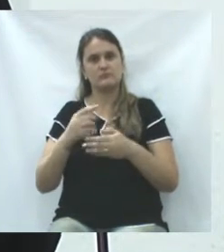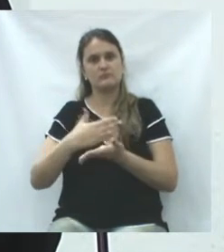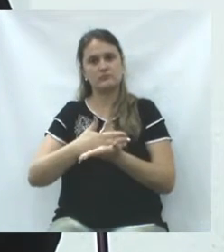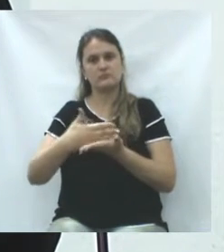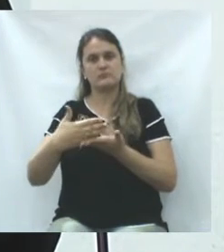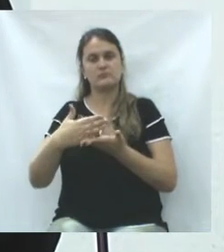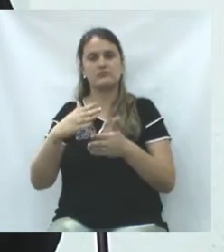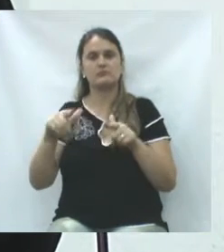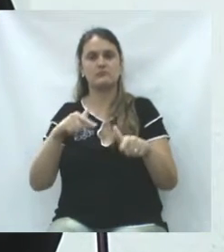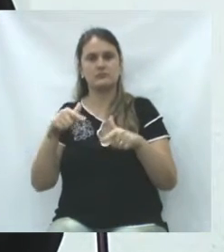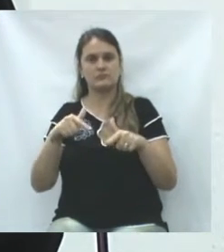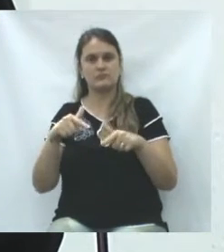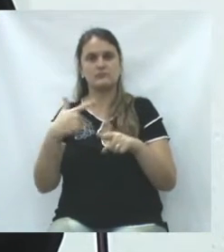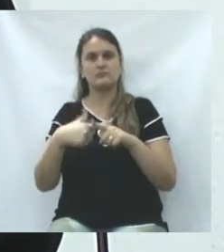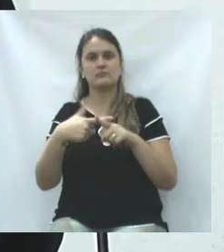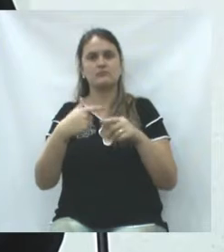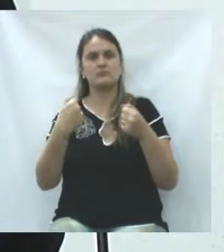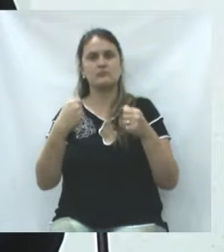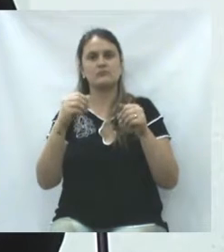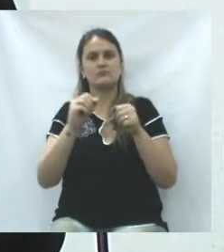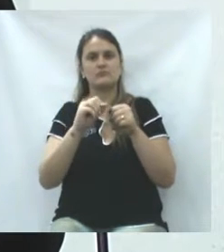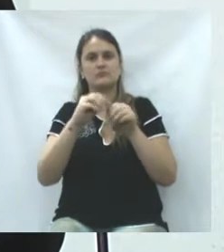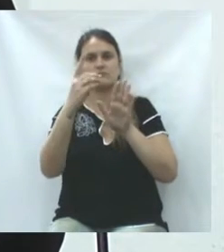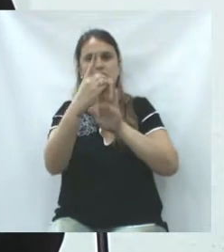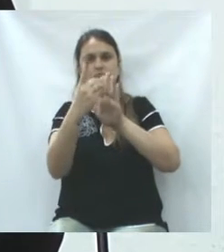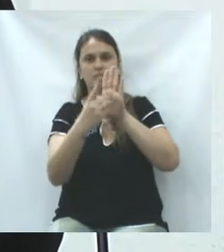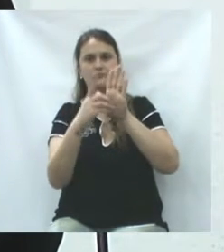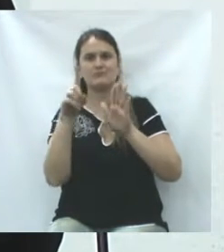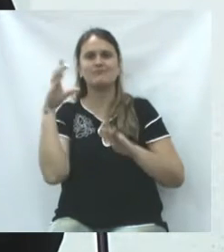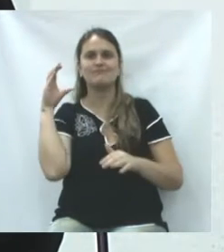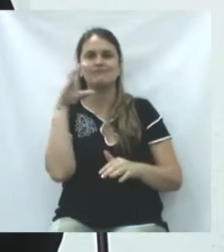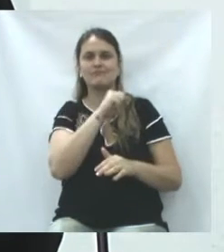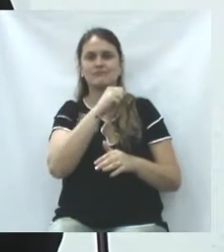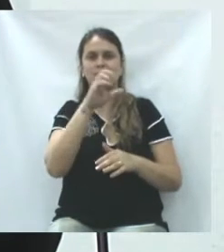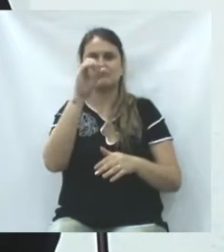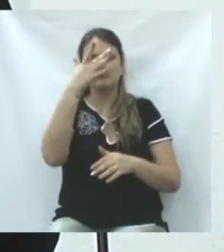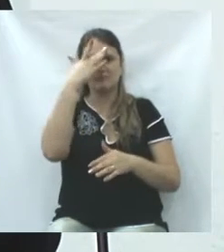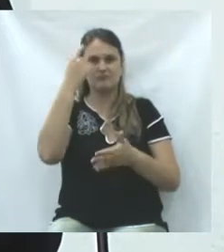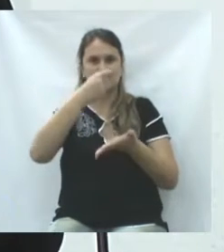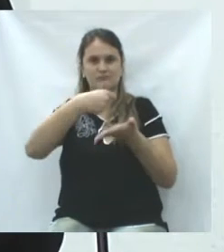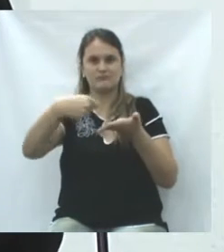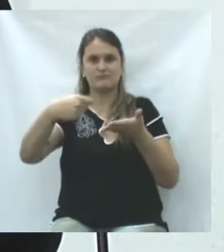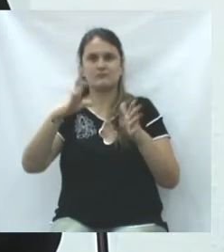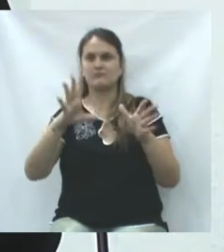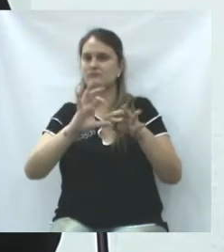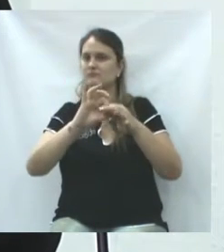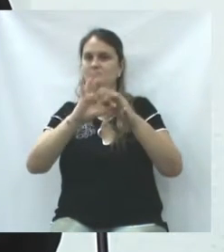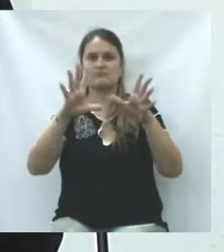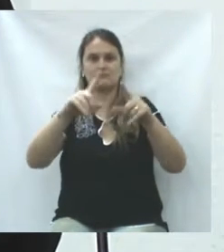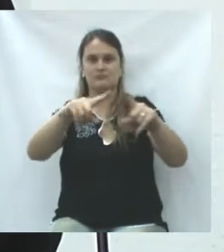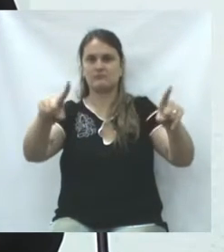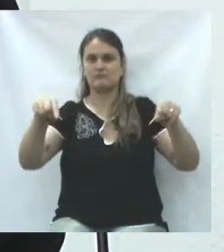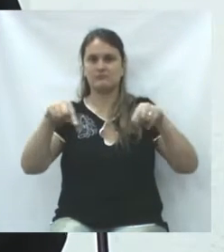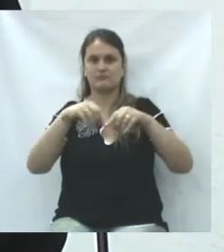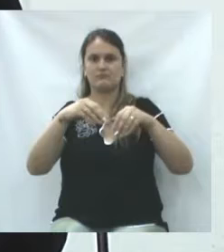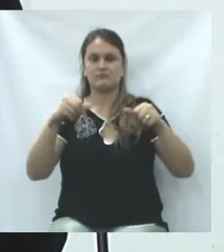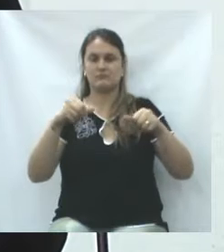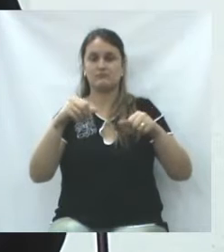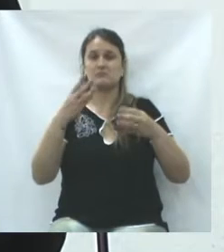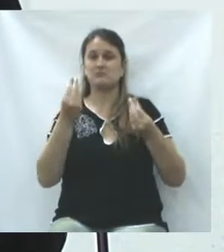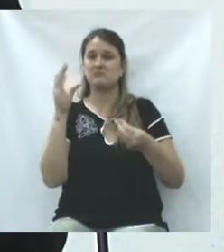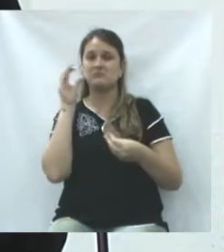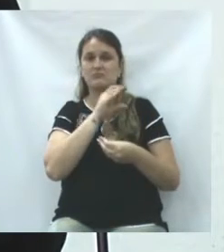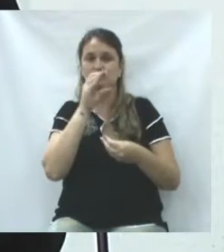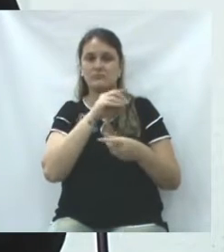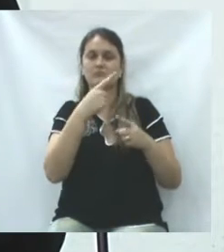porque isso é apenas por um decreto, é rápido, é uma canetada e está liberado o terreno, bem mais rápido